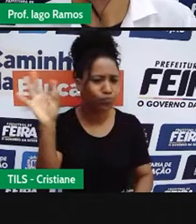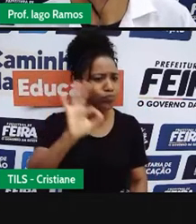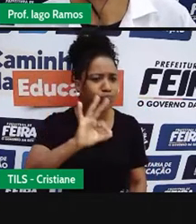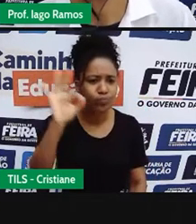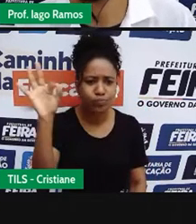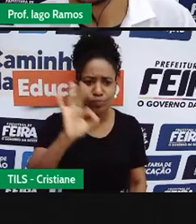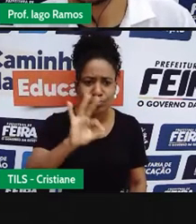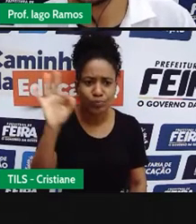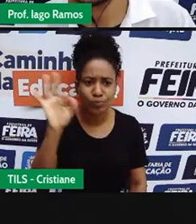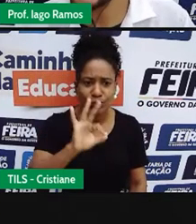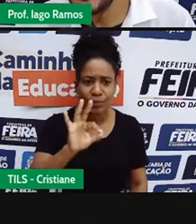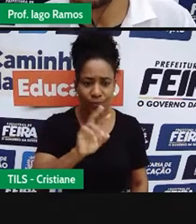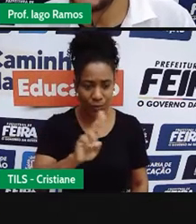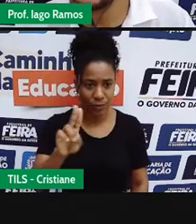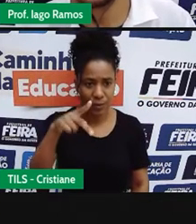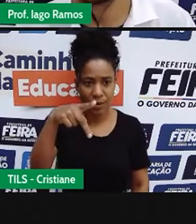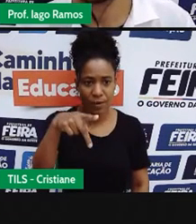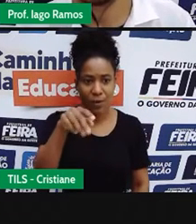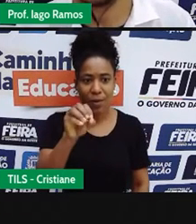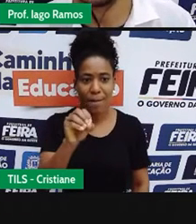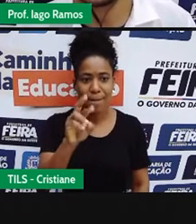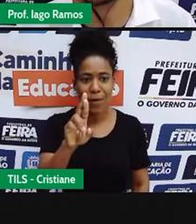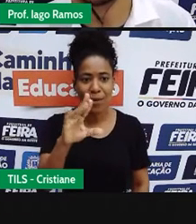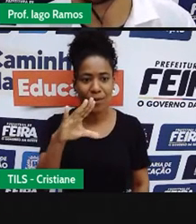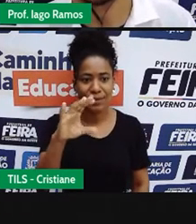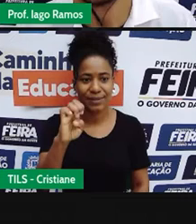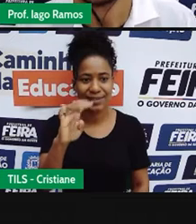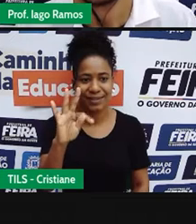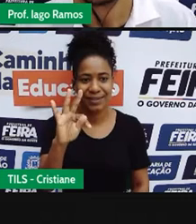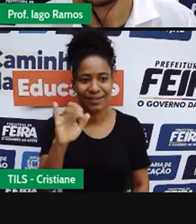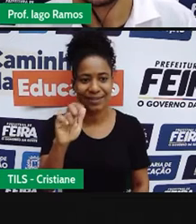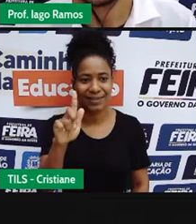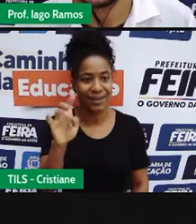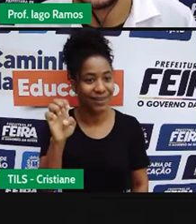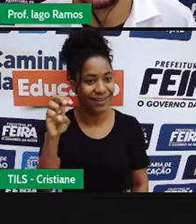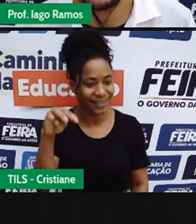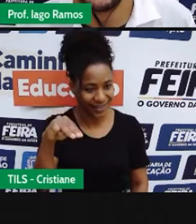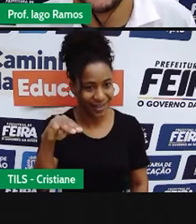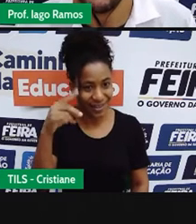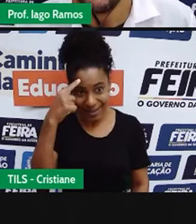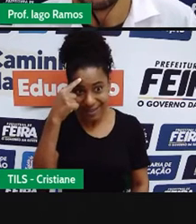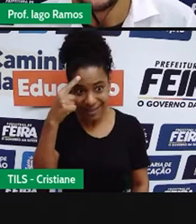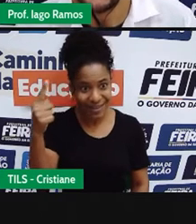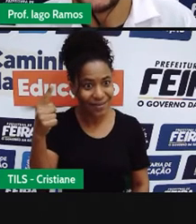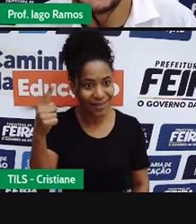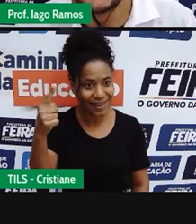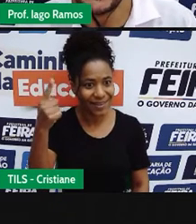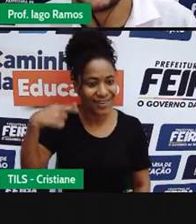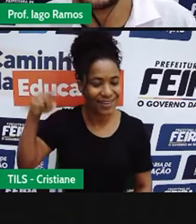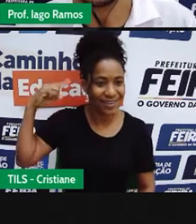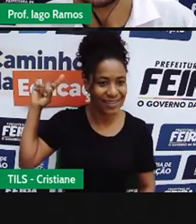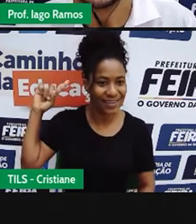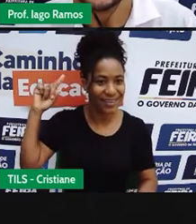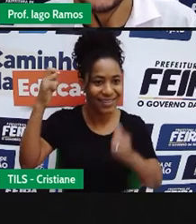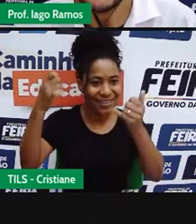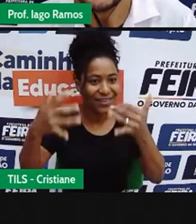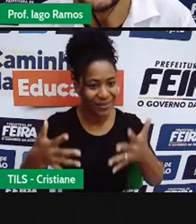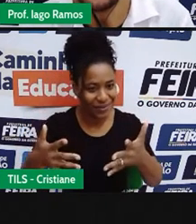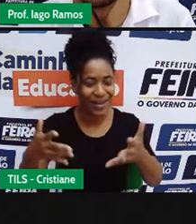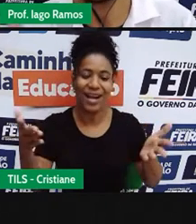Porcentagem que a gente já viu em uma outra aula, só que agora a gente vai ver porcentagem